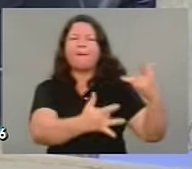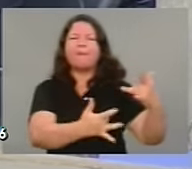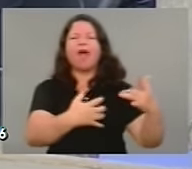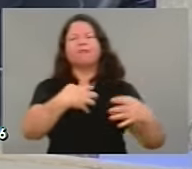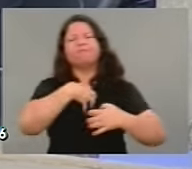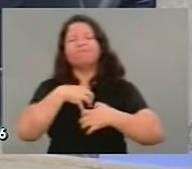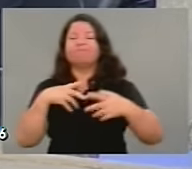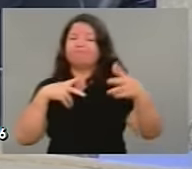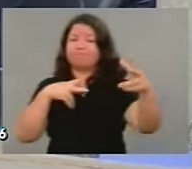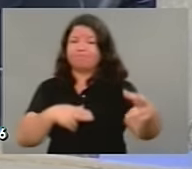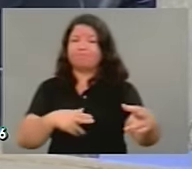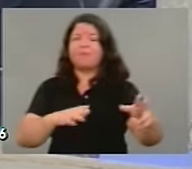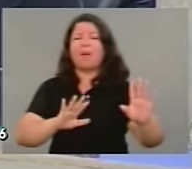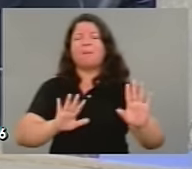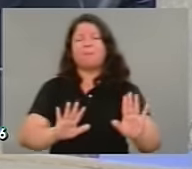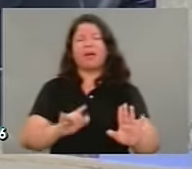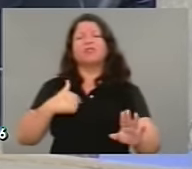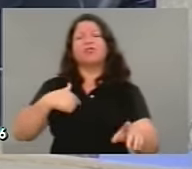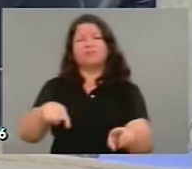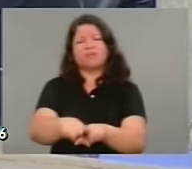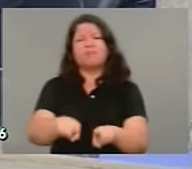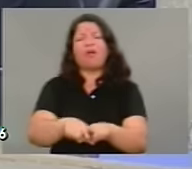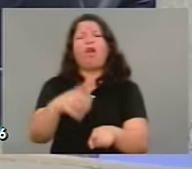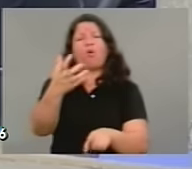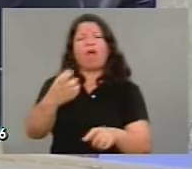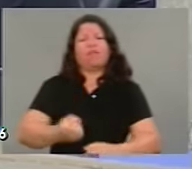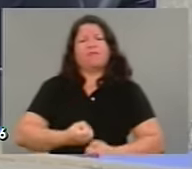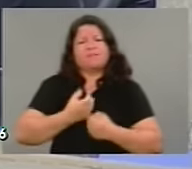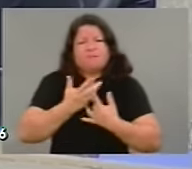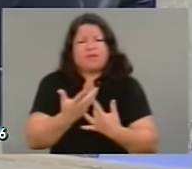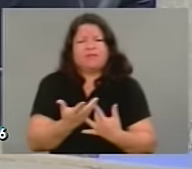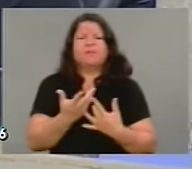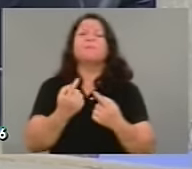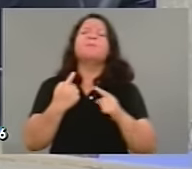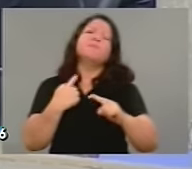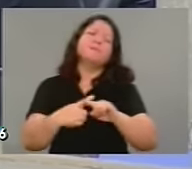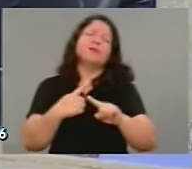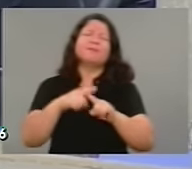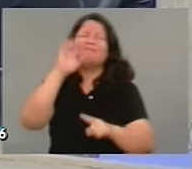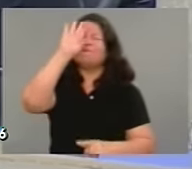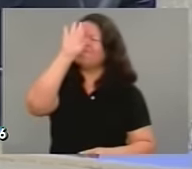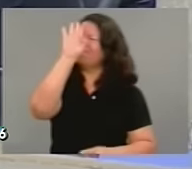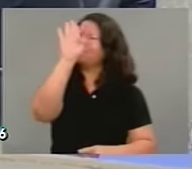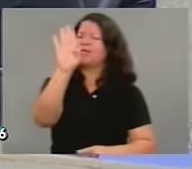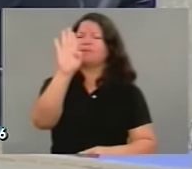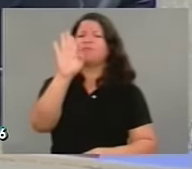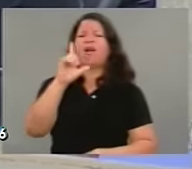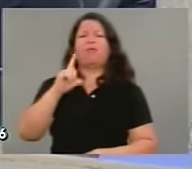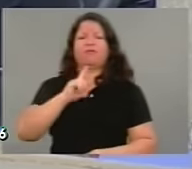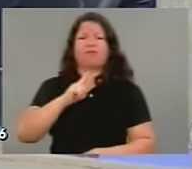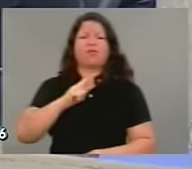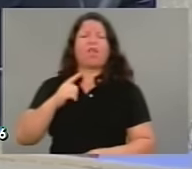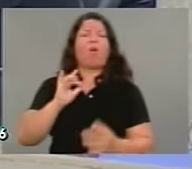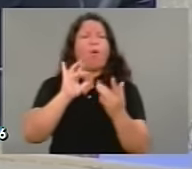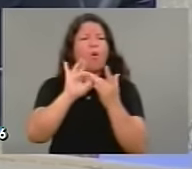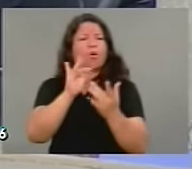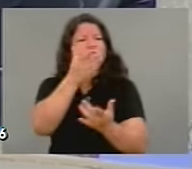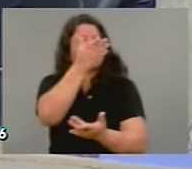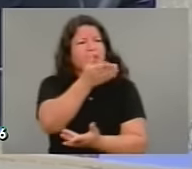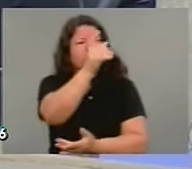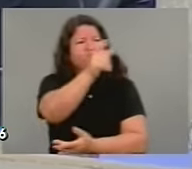deixar de me manifestar, principalmente porque tenho a oportunidade de conviver com sua pessoa,